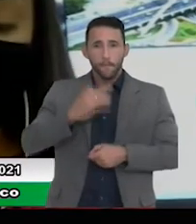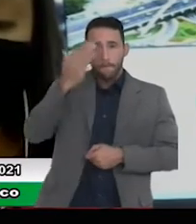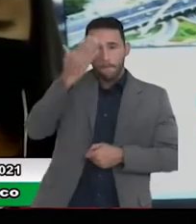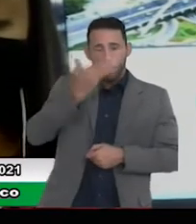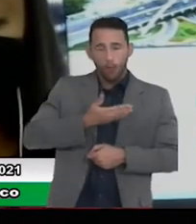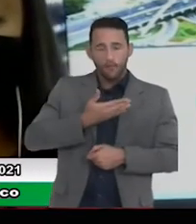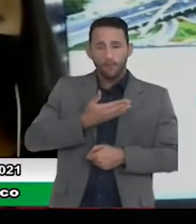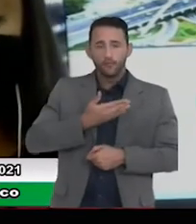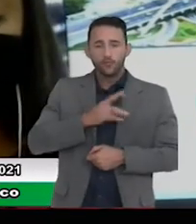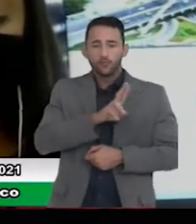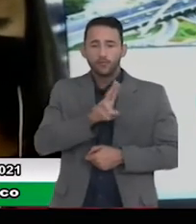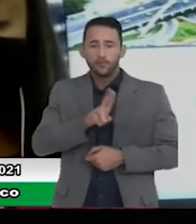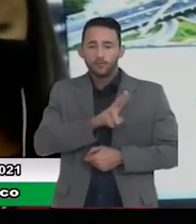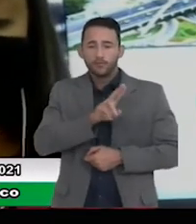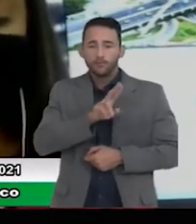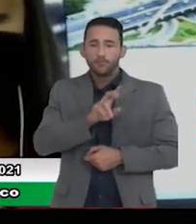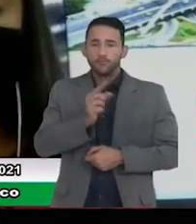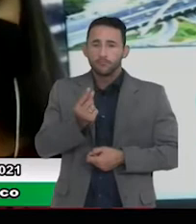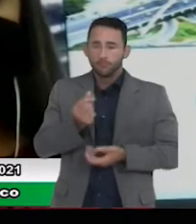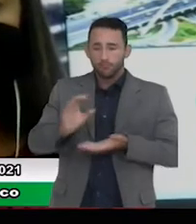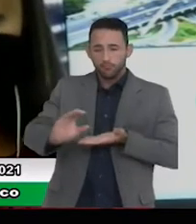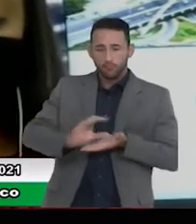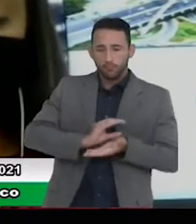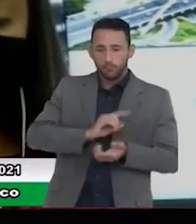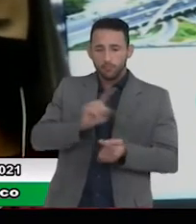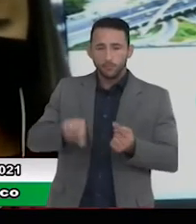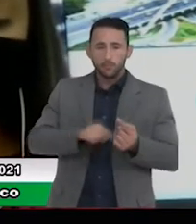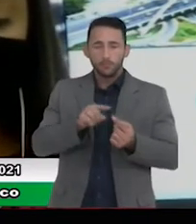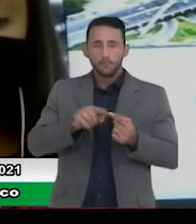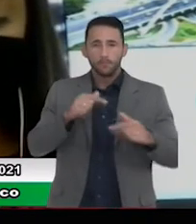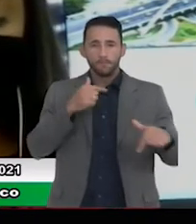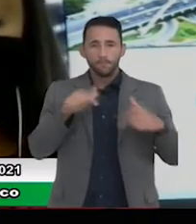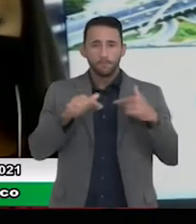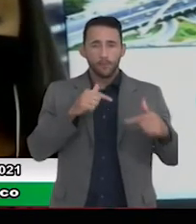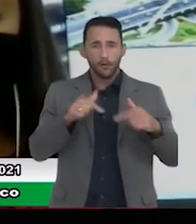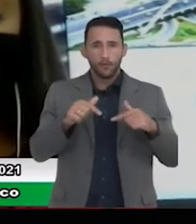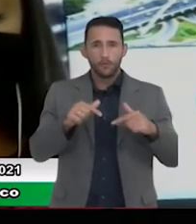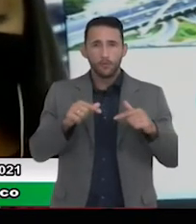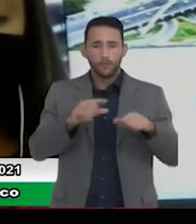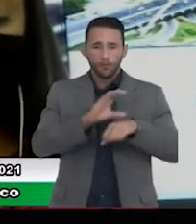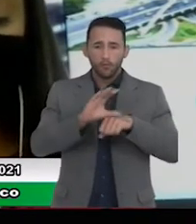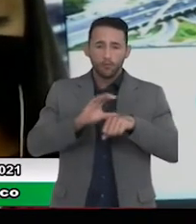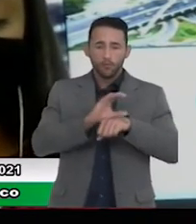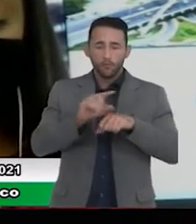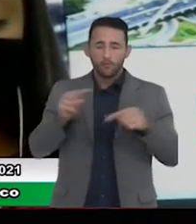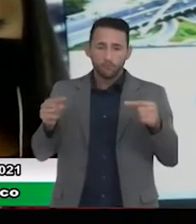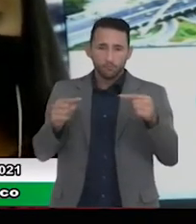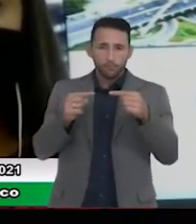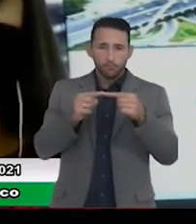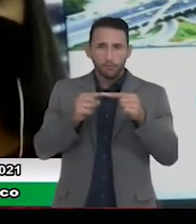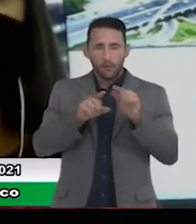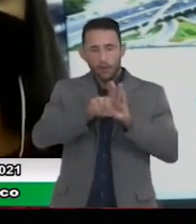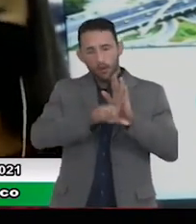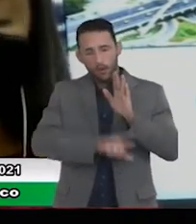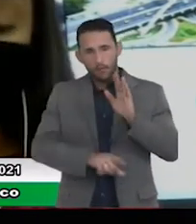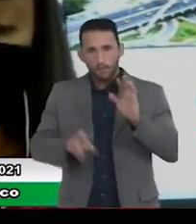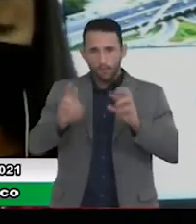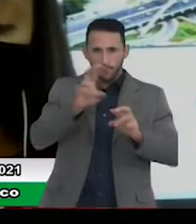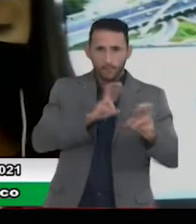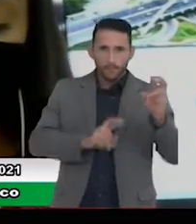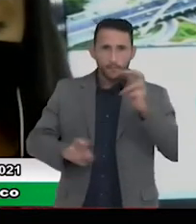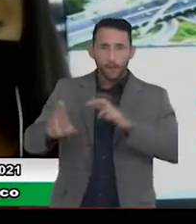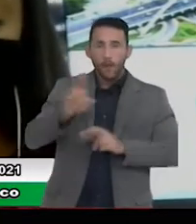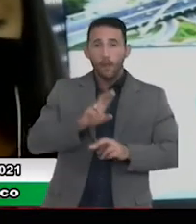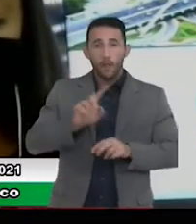quadrimestre de 2020 em conformidade com a Lei de Responsabilidade Fiscal. Em seguida,